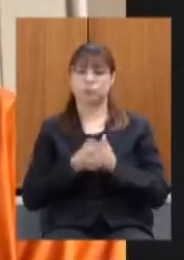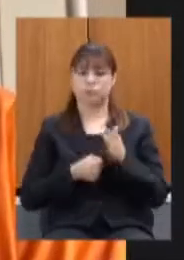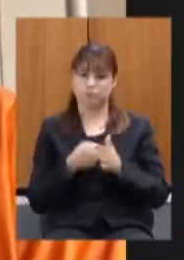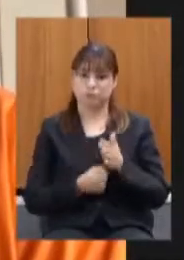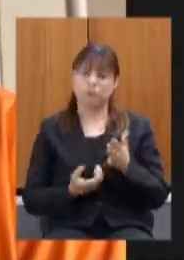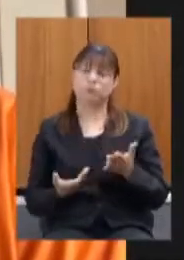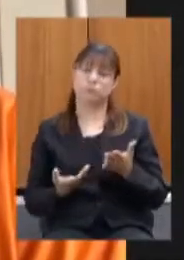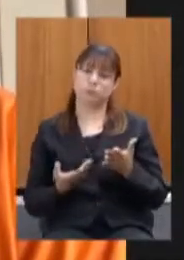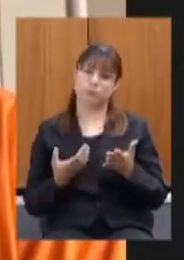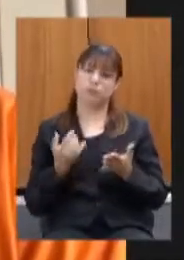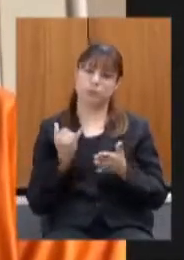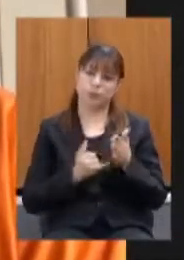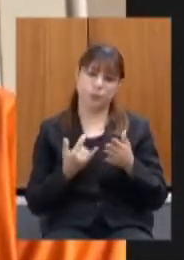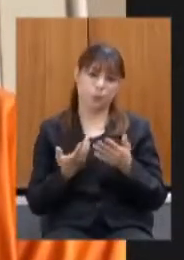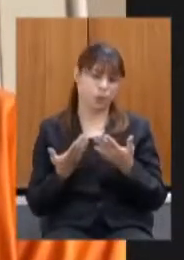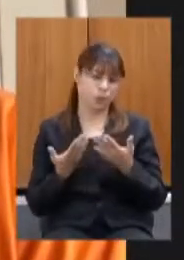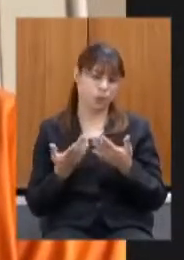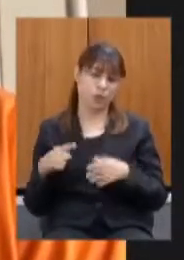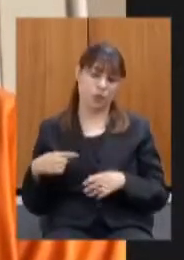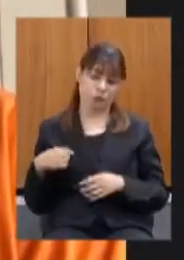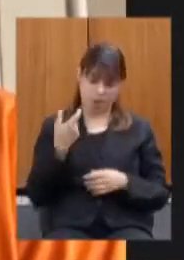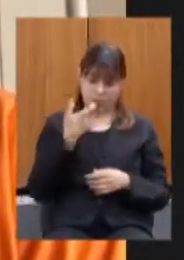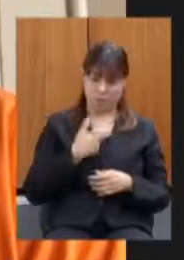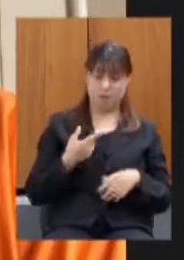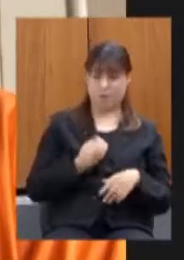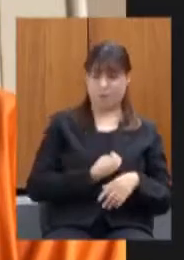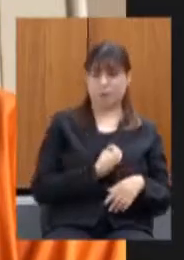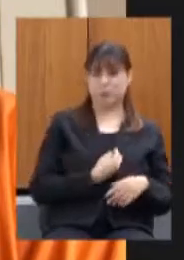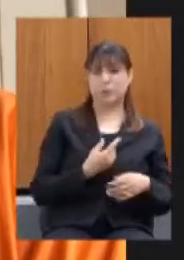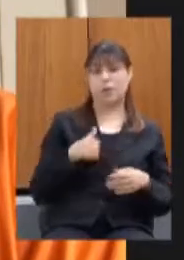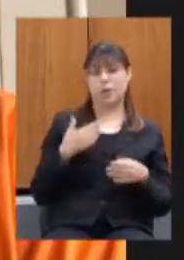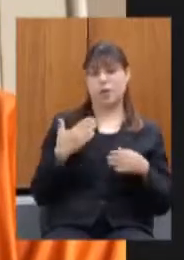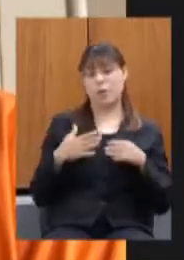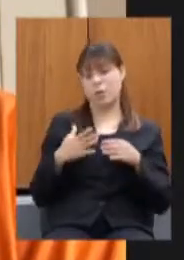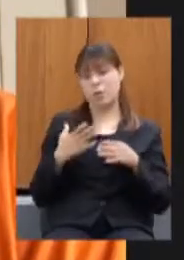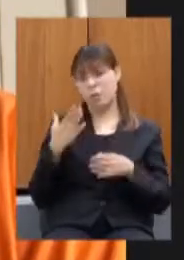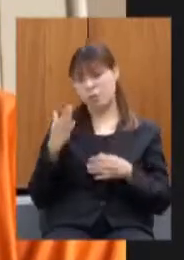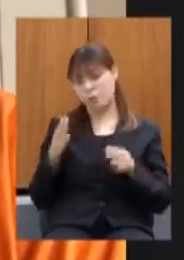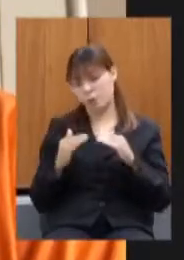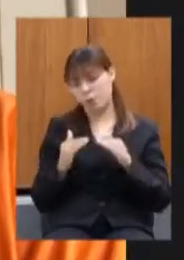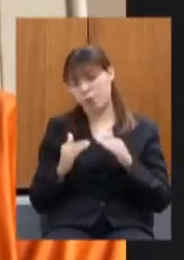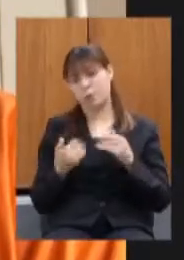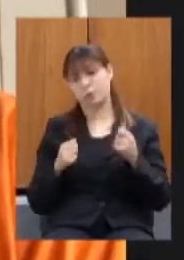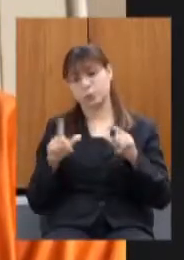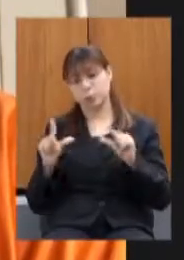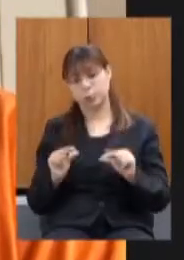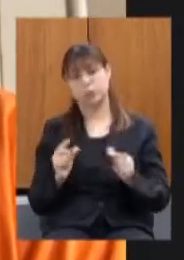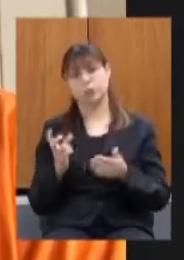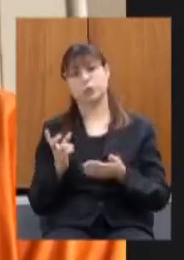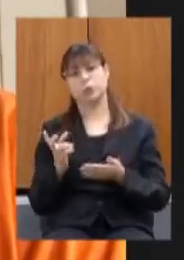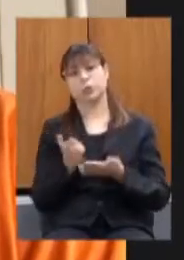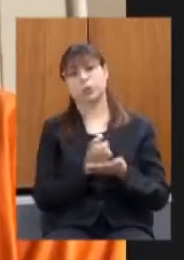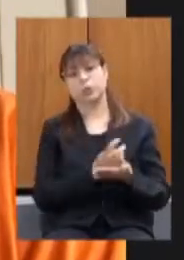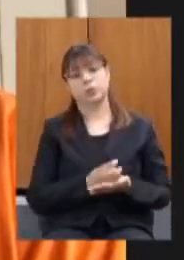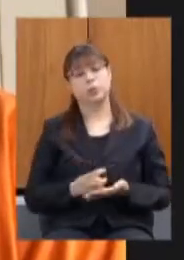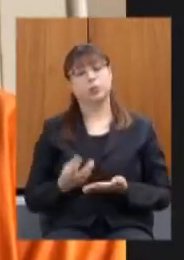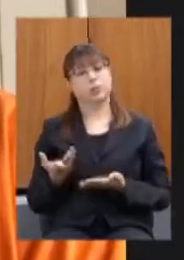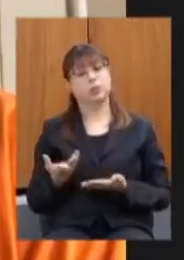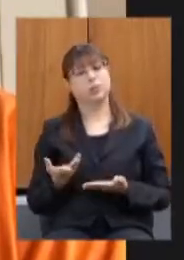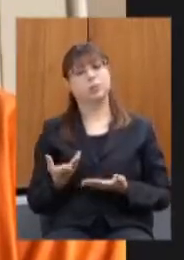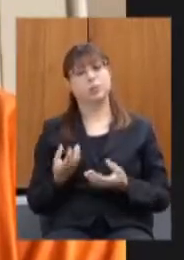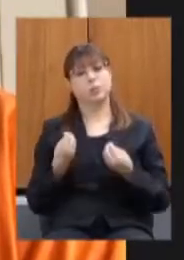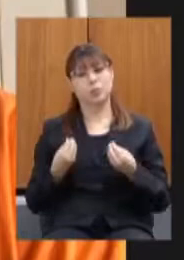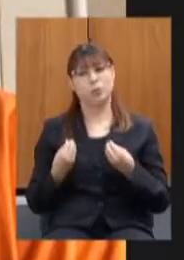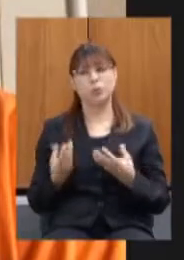parlamentar do novo que defendo as doutrinas liberais que sei da importância de diminuição de imposto é muito caro ver o